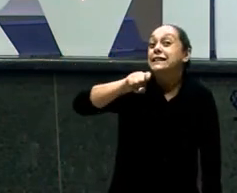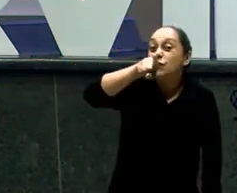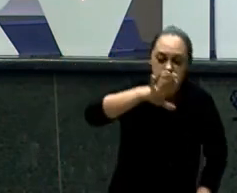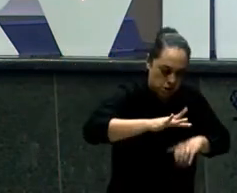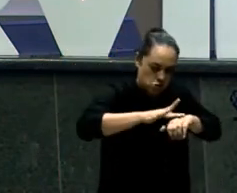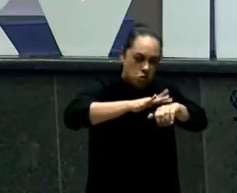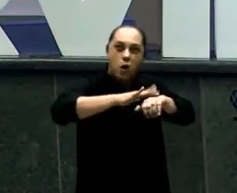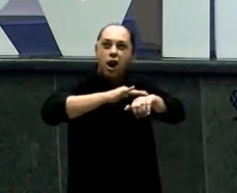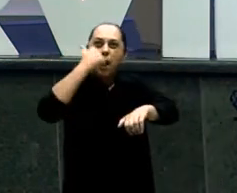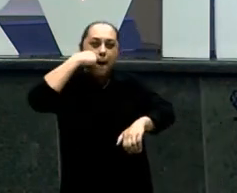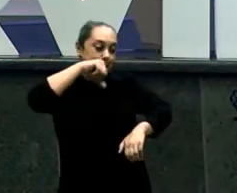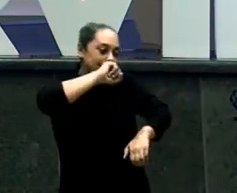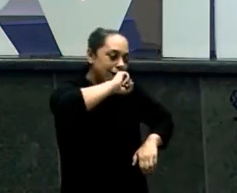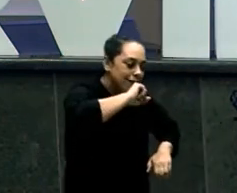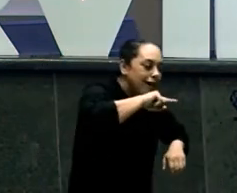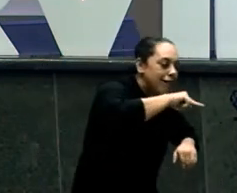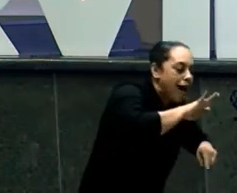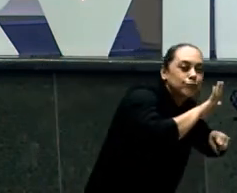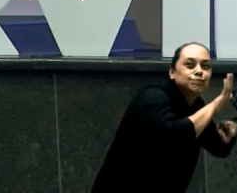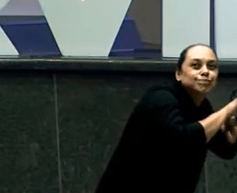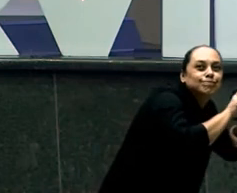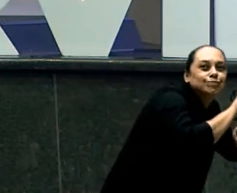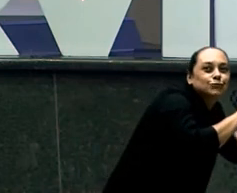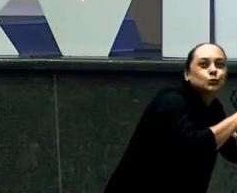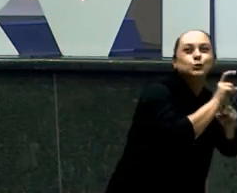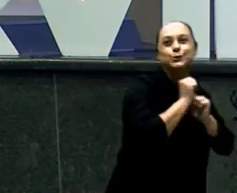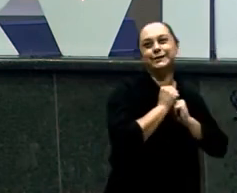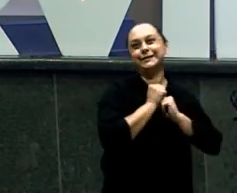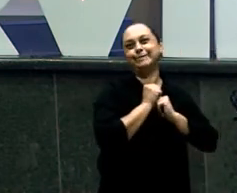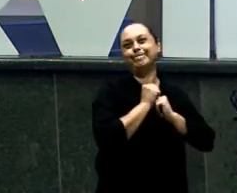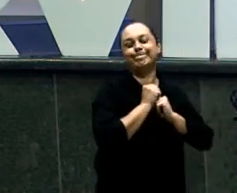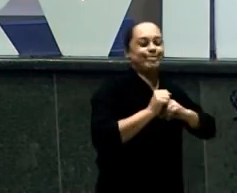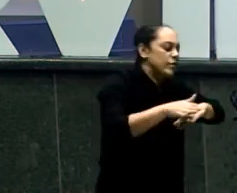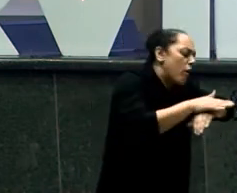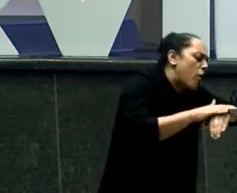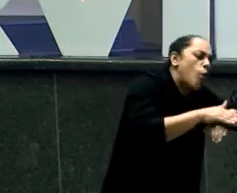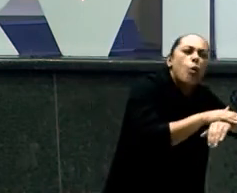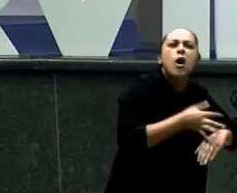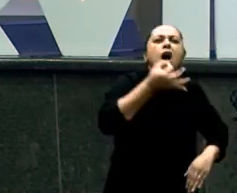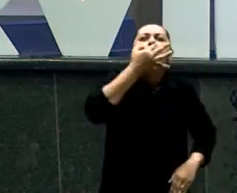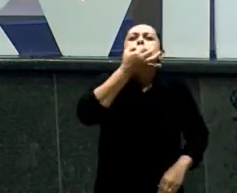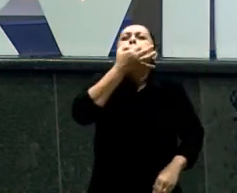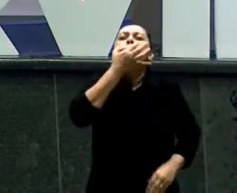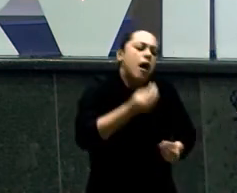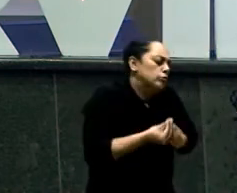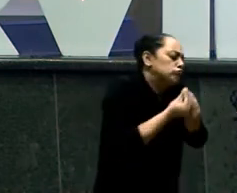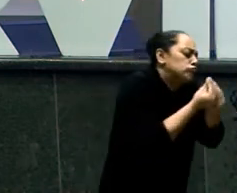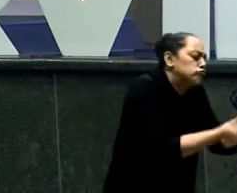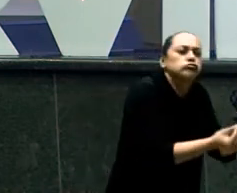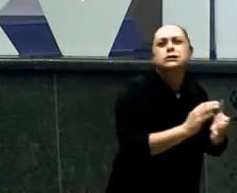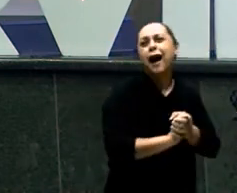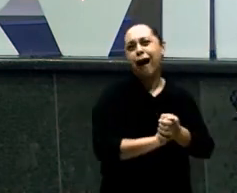A gente se ilude Com os homens De internet Com os pregadores Com os pastores De internet Com as igrejas De internet